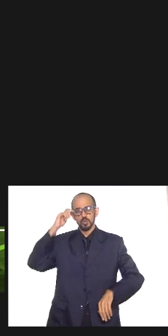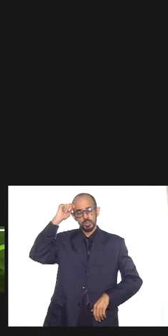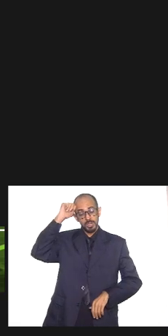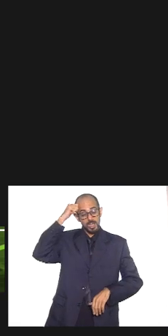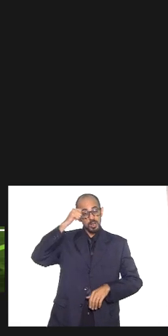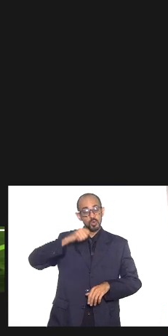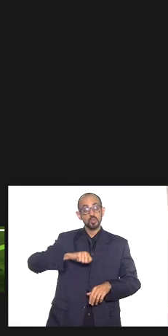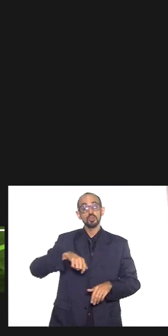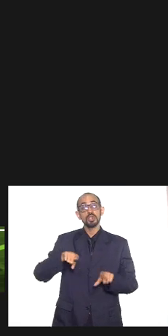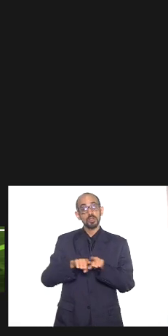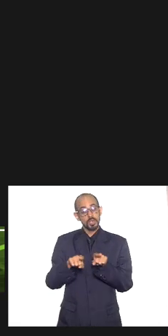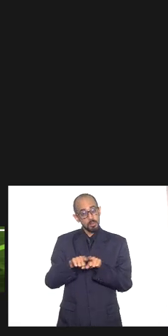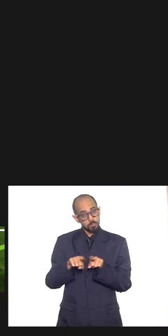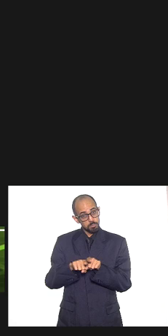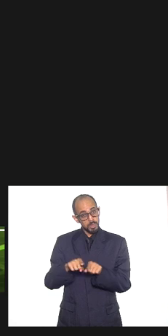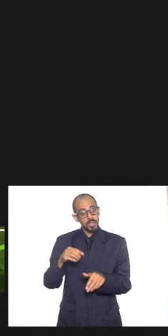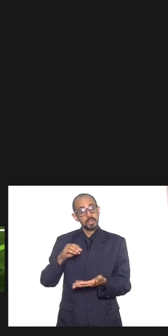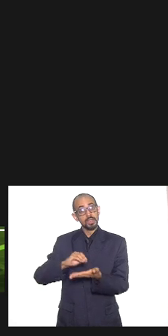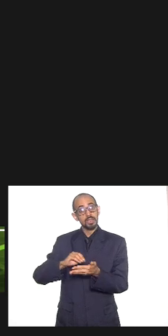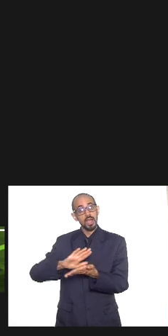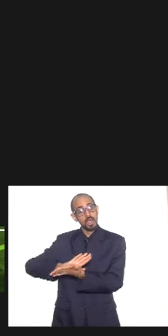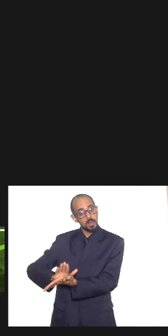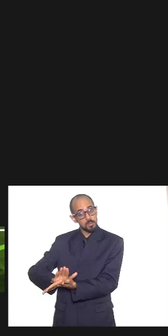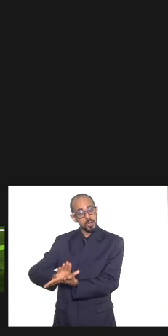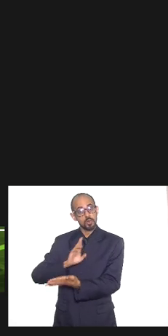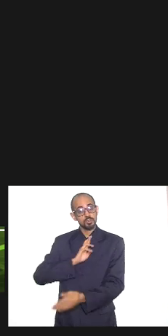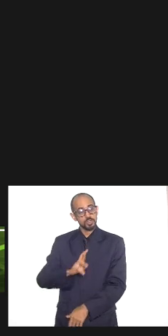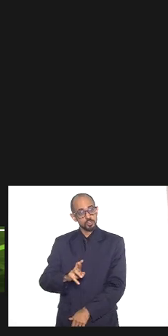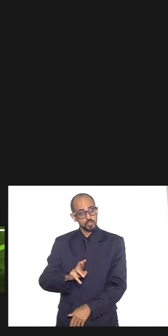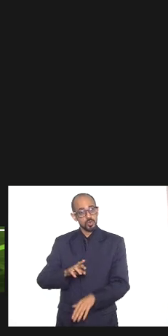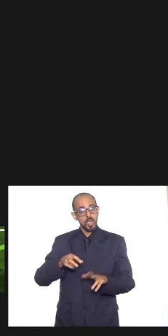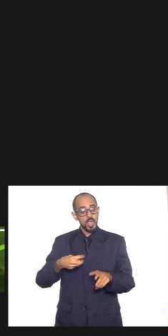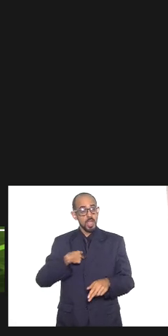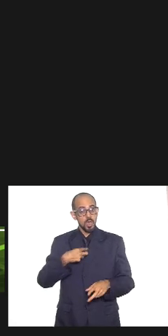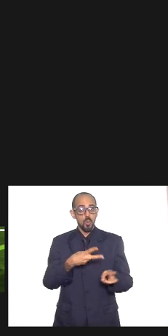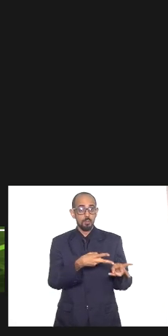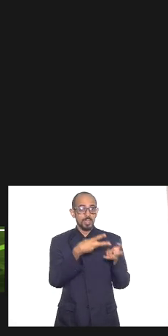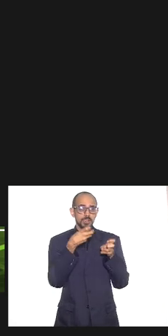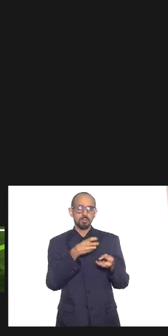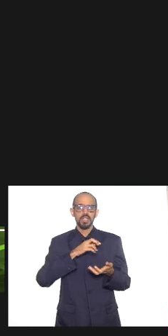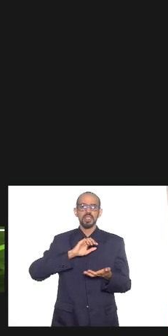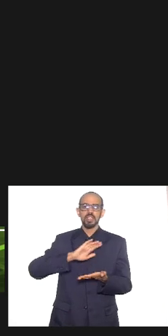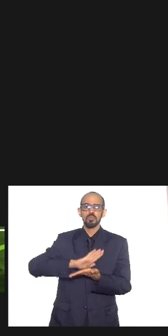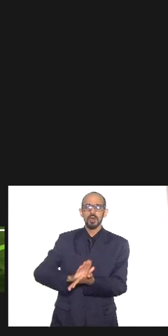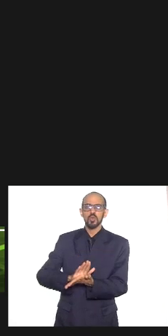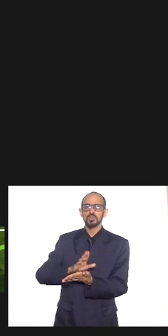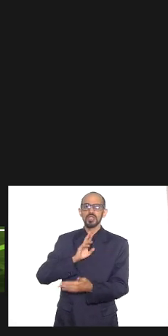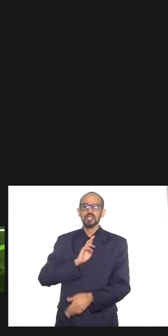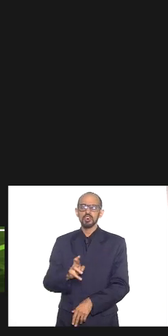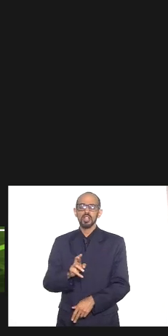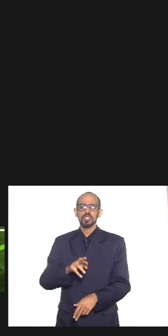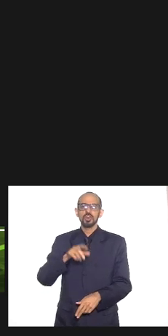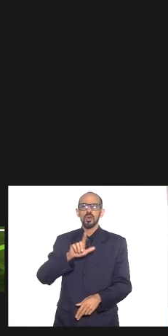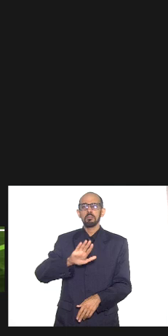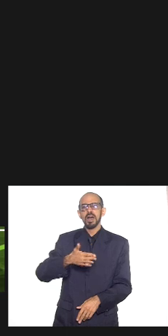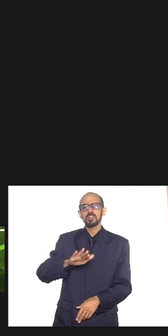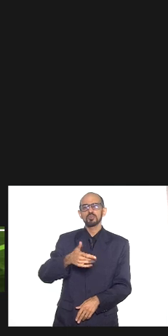além da intolerância eu pude observar naquela época que a intolerância correspondeu a algo em torno de 25% da